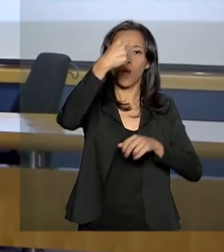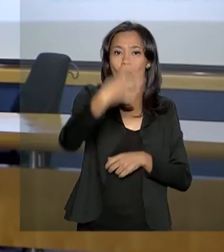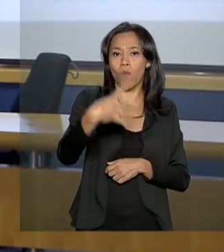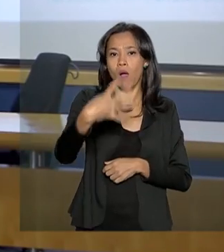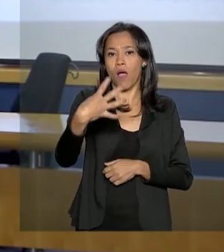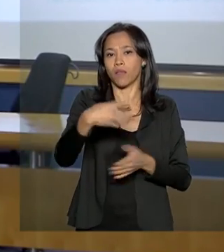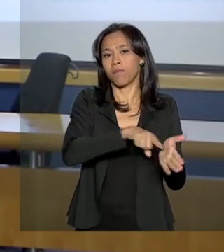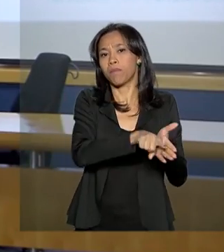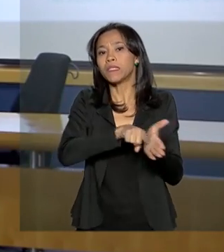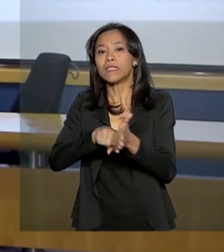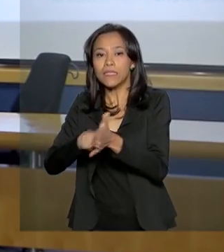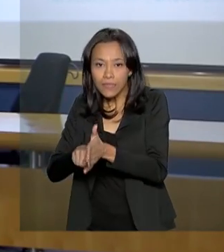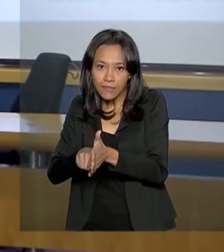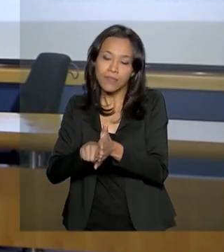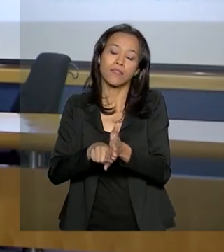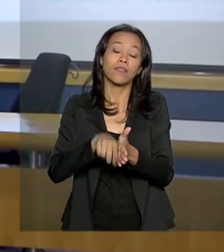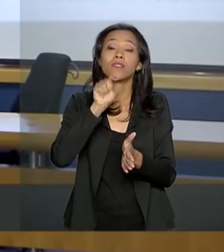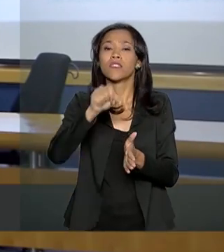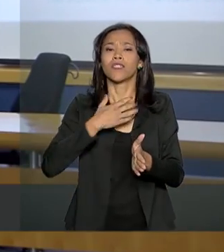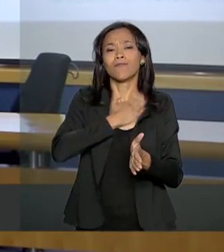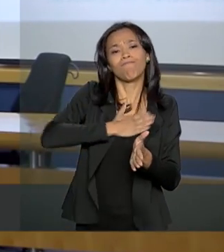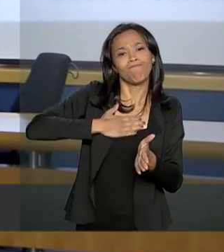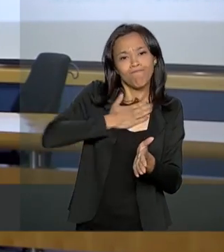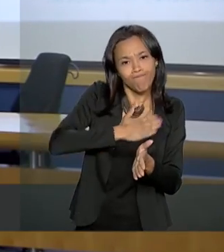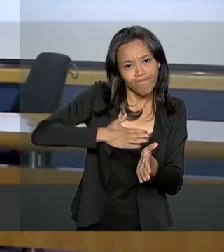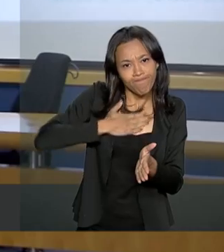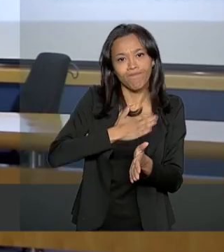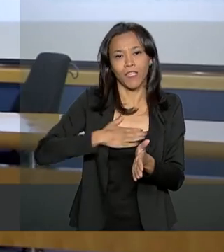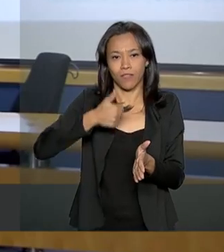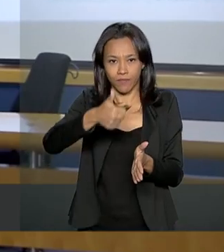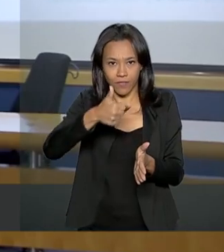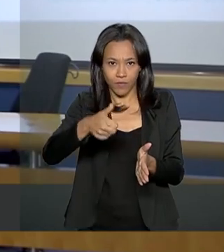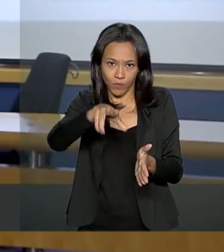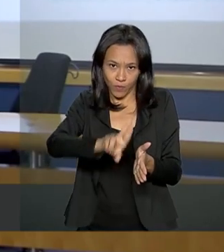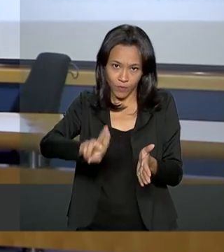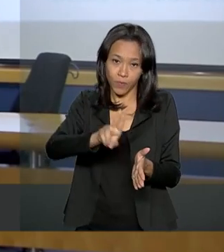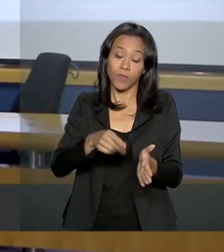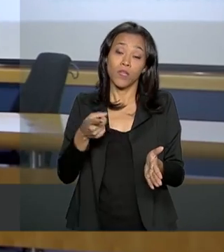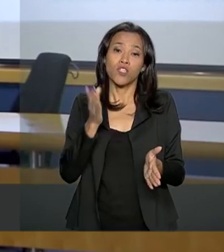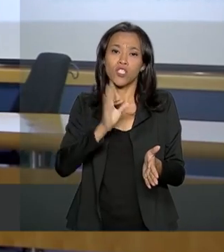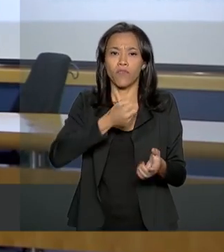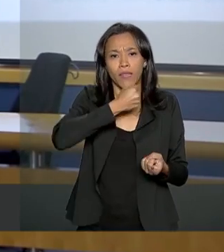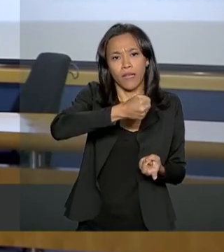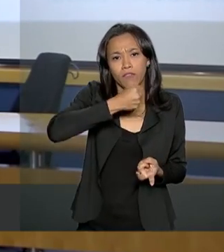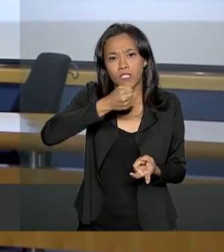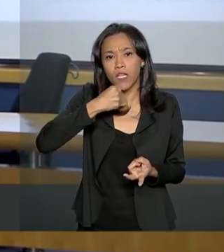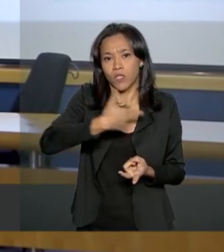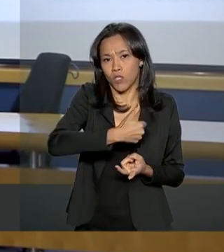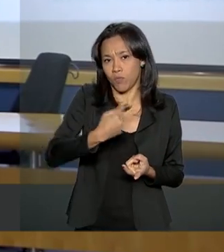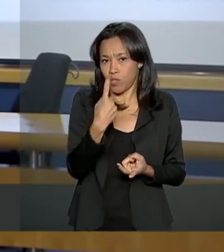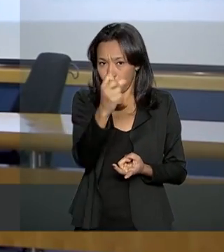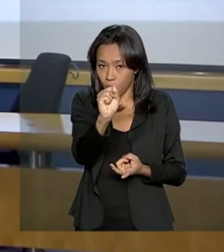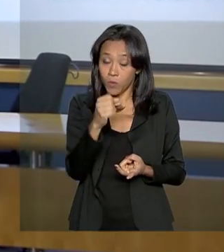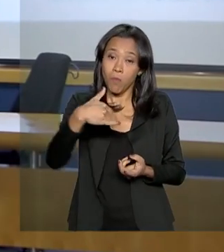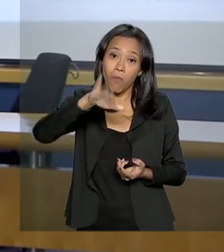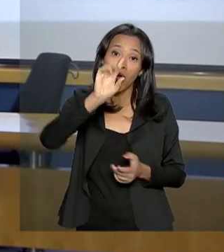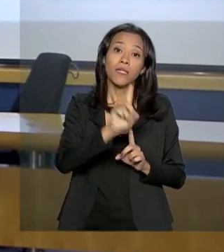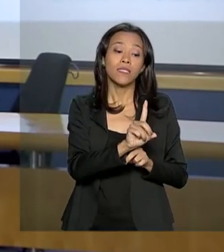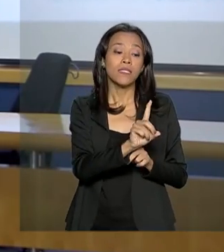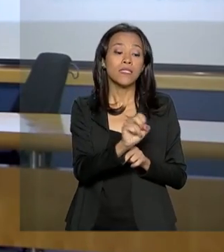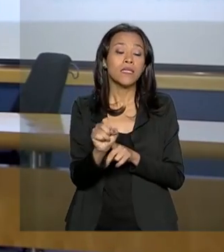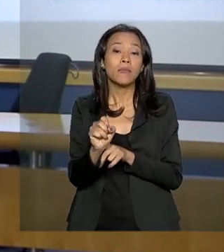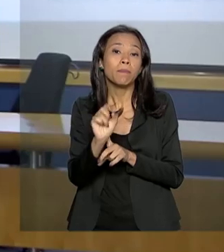pesquisa de satisfação e qualidade percebida. Foram entrevistados, em 2018, mais de 100 mil